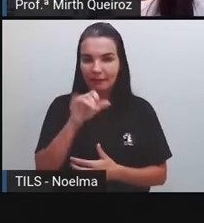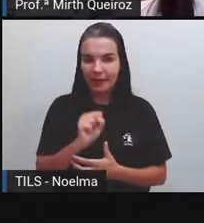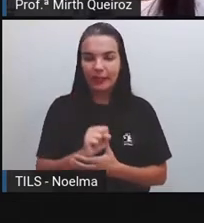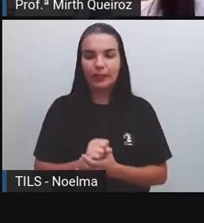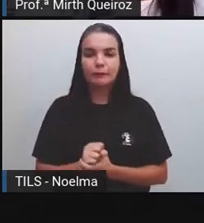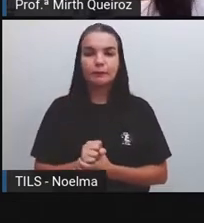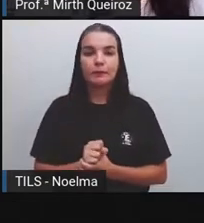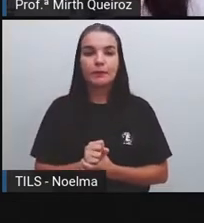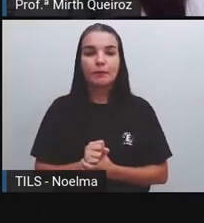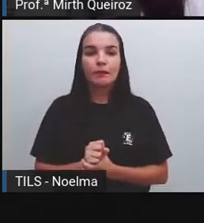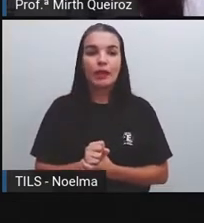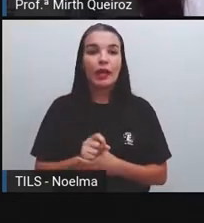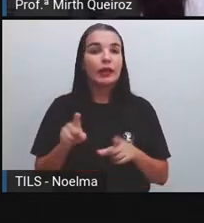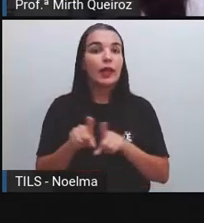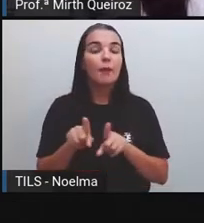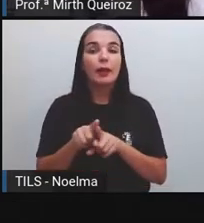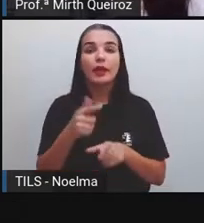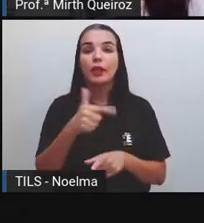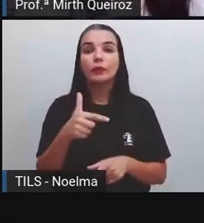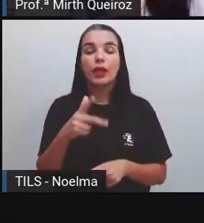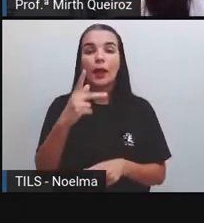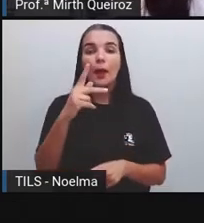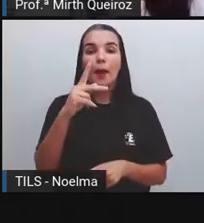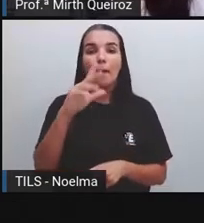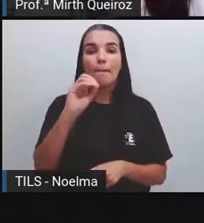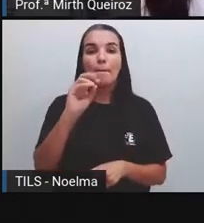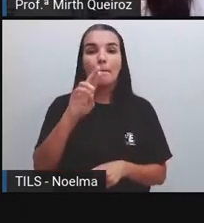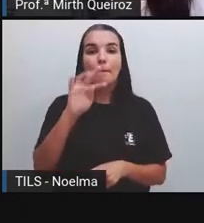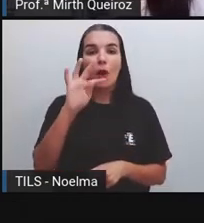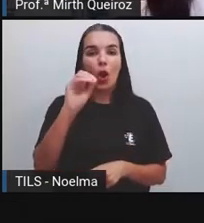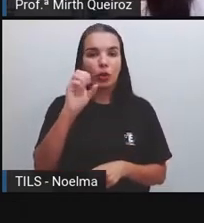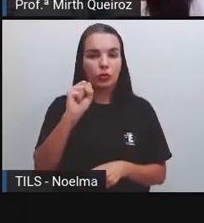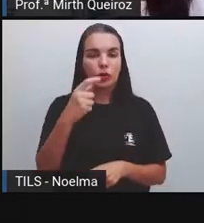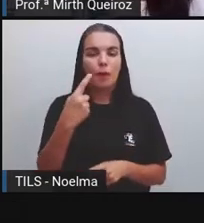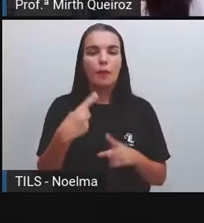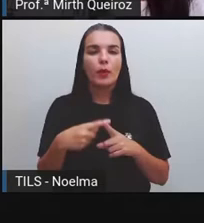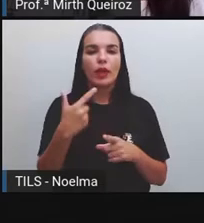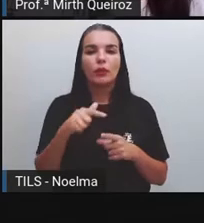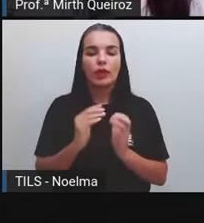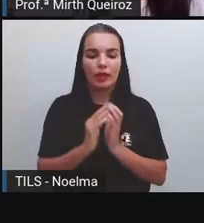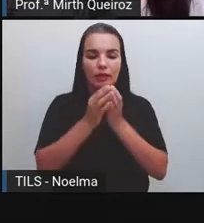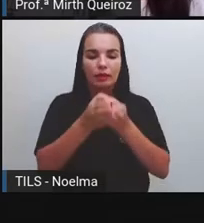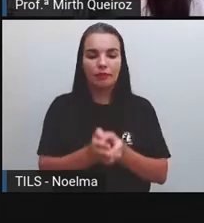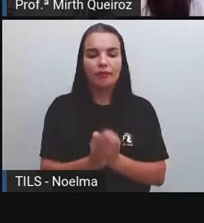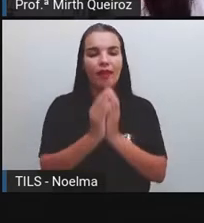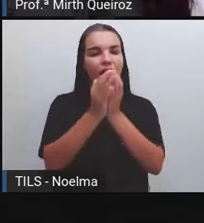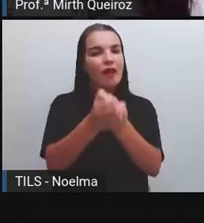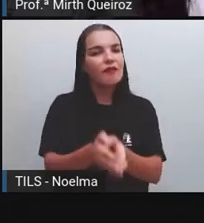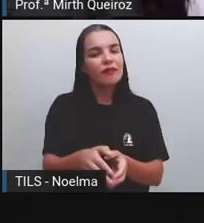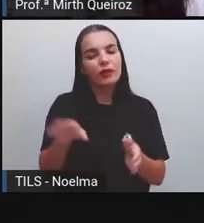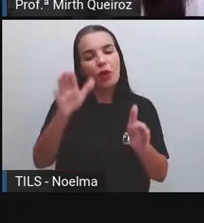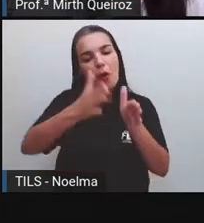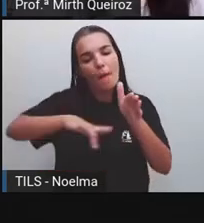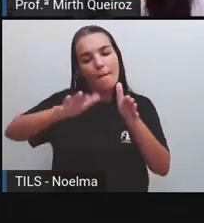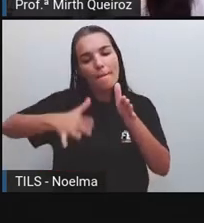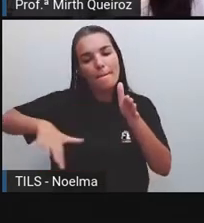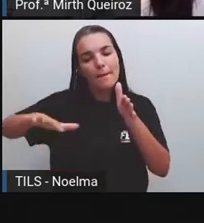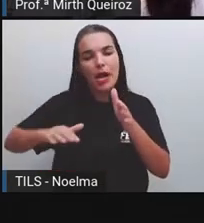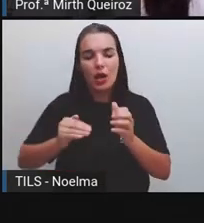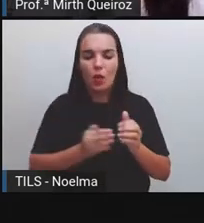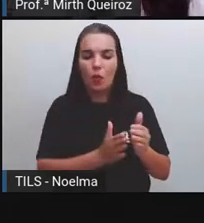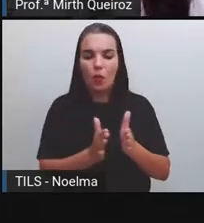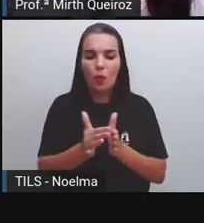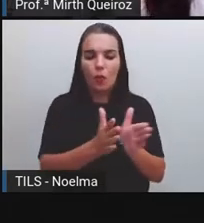E nem portos também, porque nós não temos aqui o mar. Ou no rio,